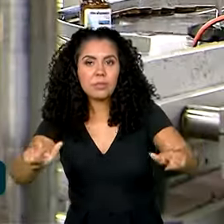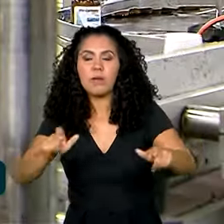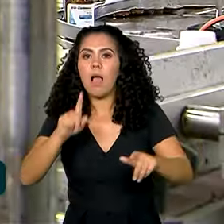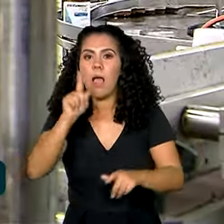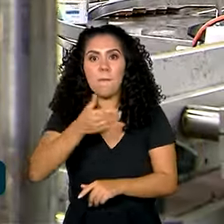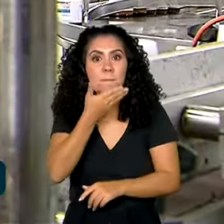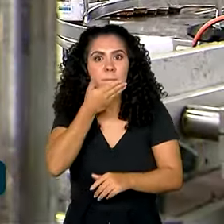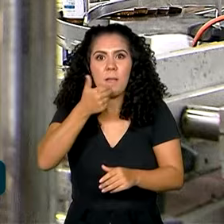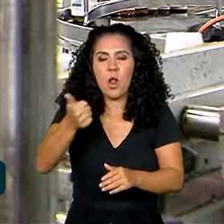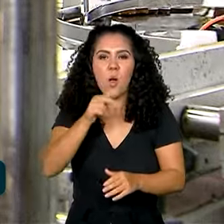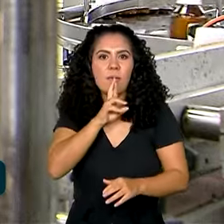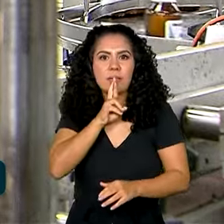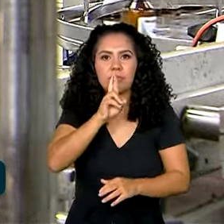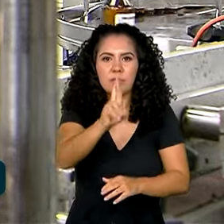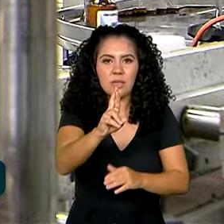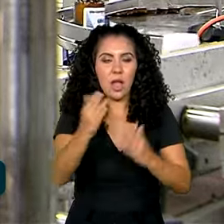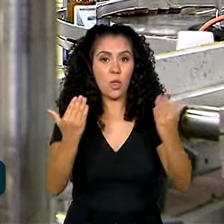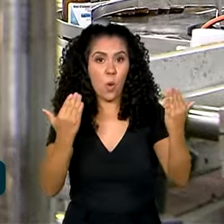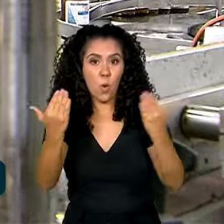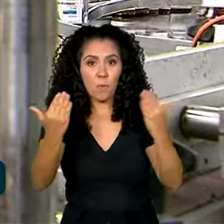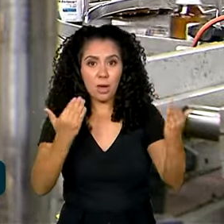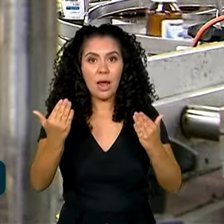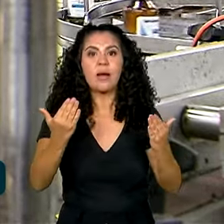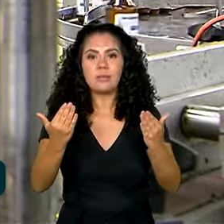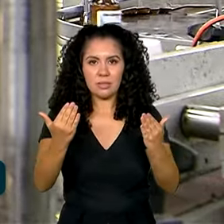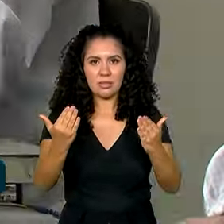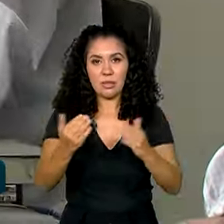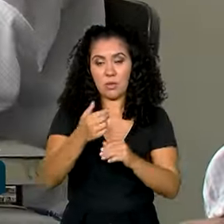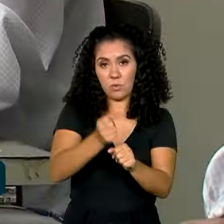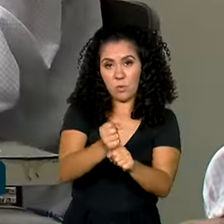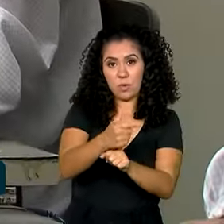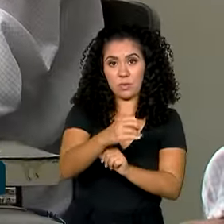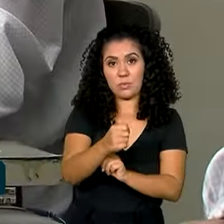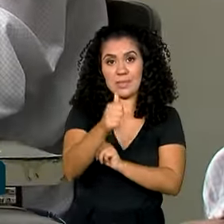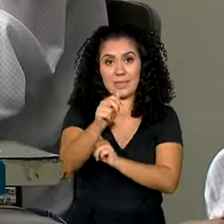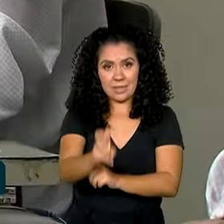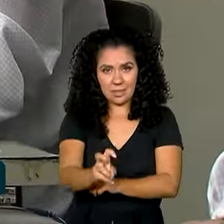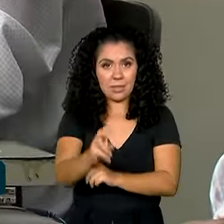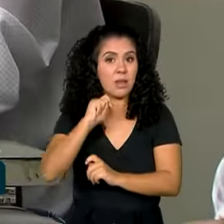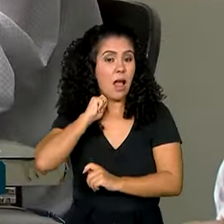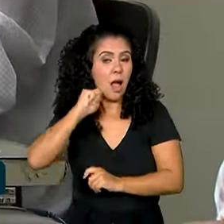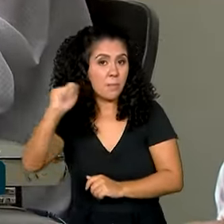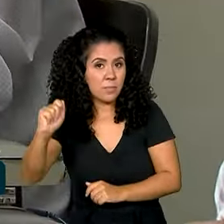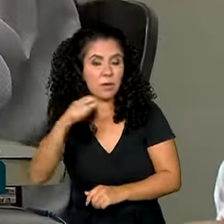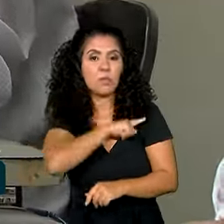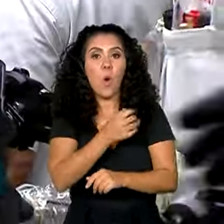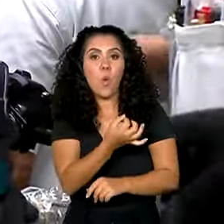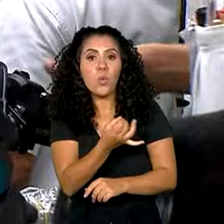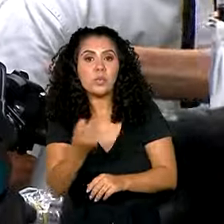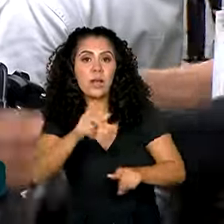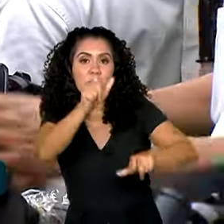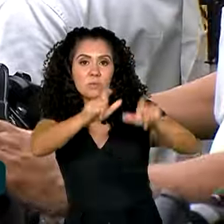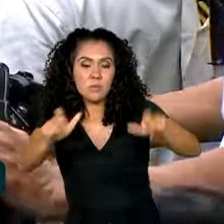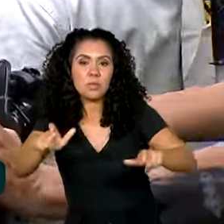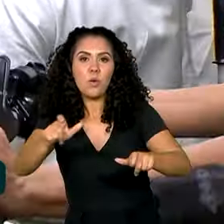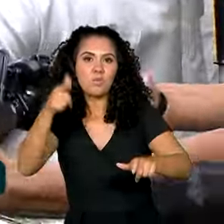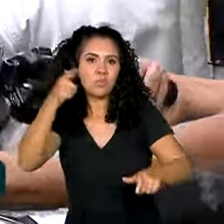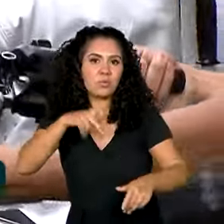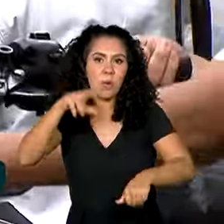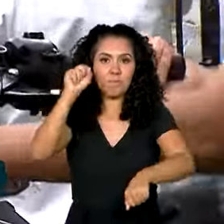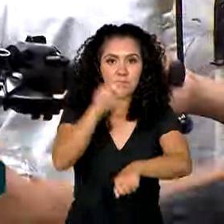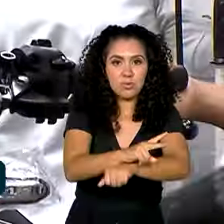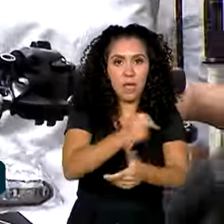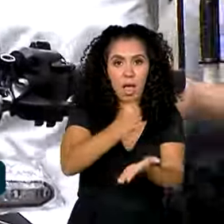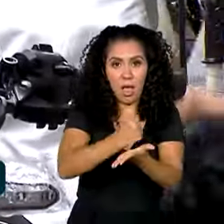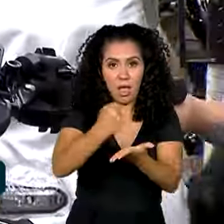desde o trimestre terminado em abril de 2015. O número de empregados com carteira de trabalho no setor